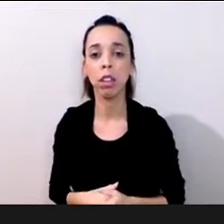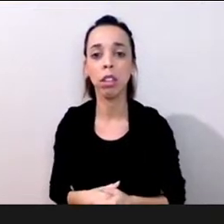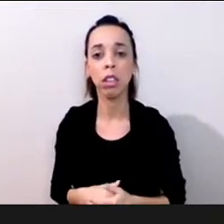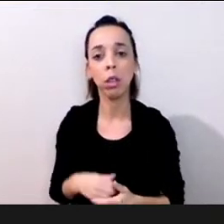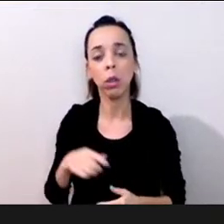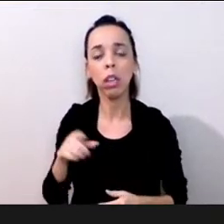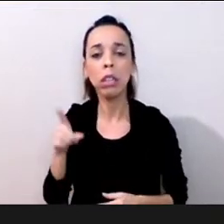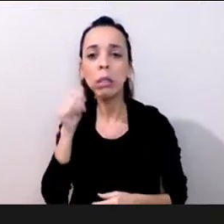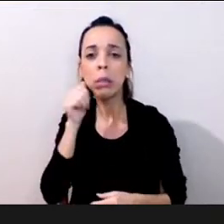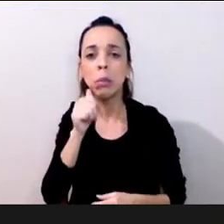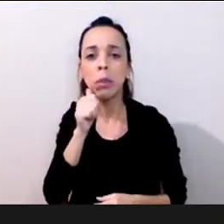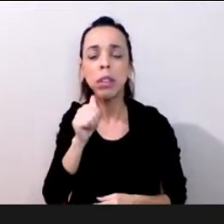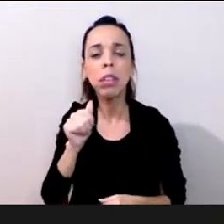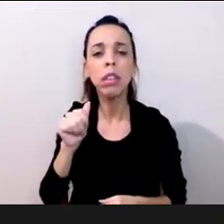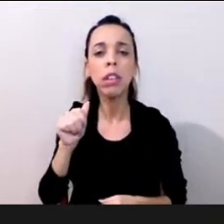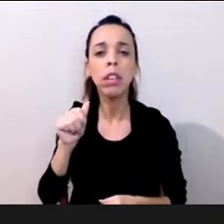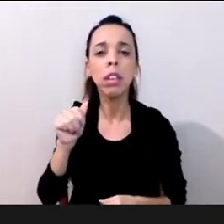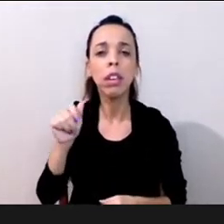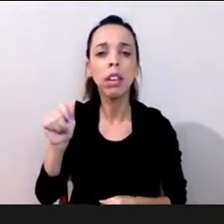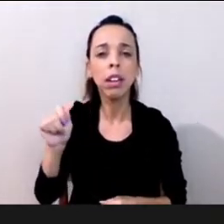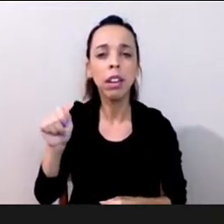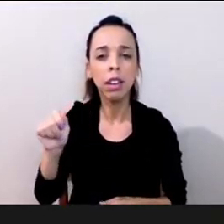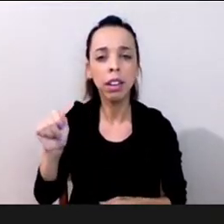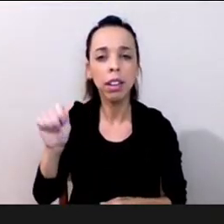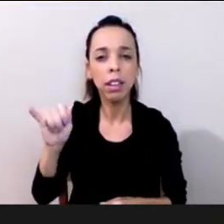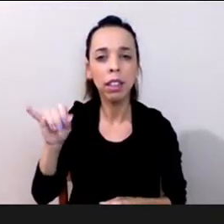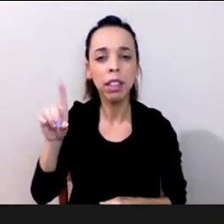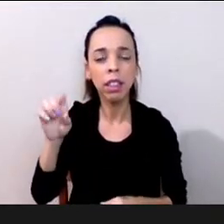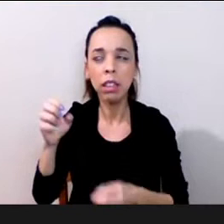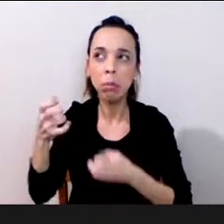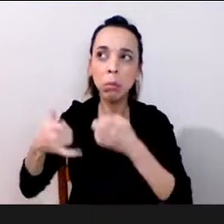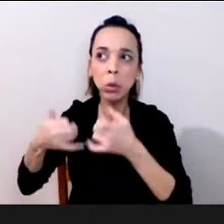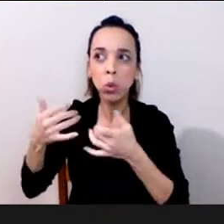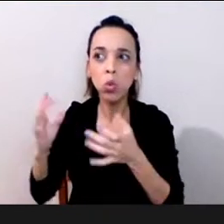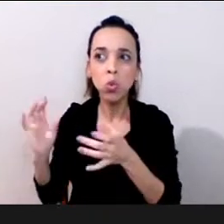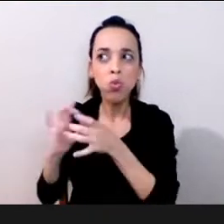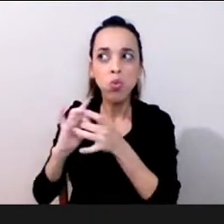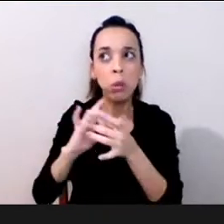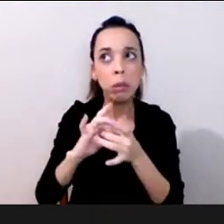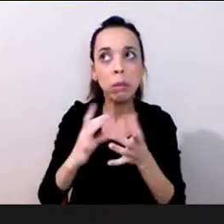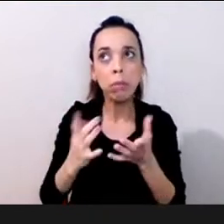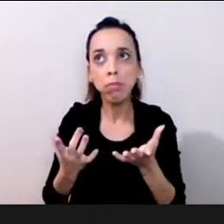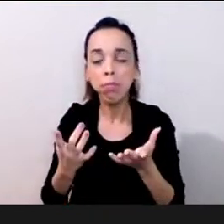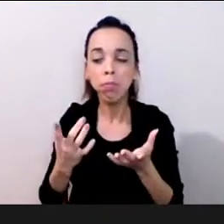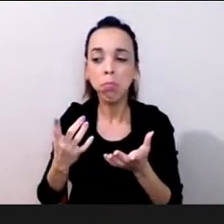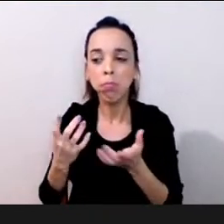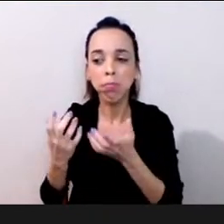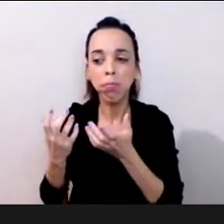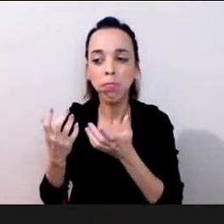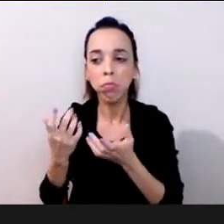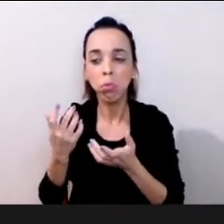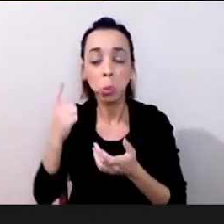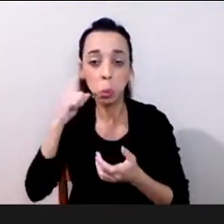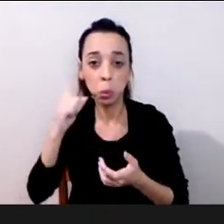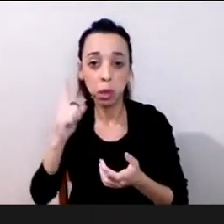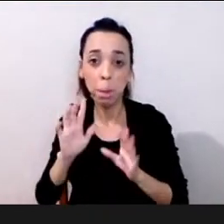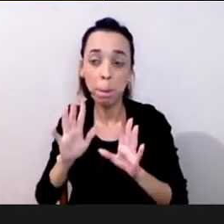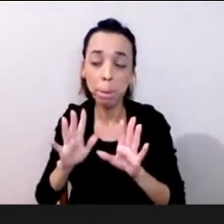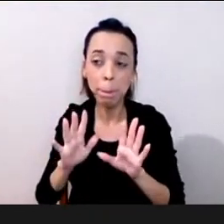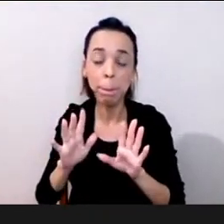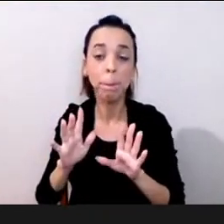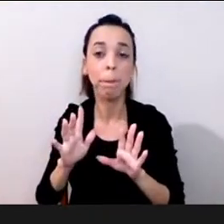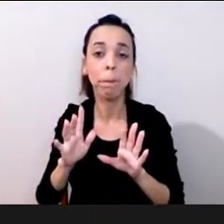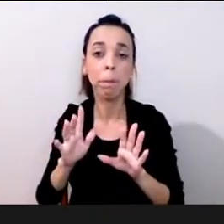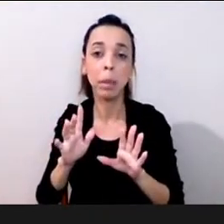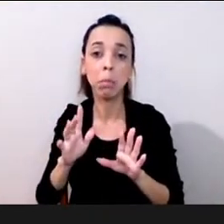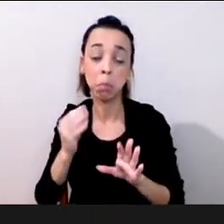então pode ser que não seja tão tão tão certeiro né mas acho que acho que primeiro antes de responder efetivamente a pergunta